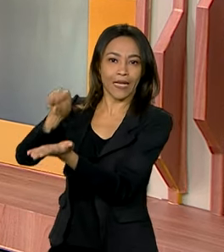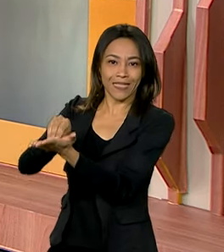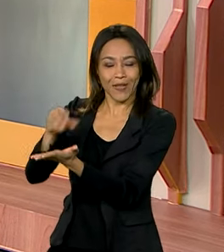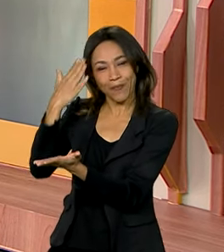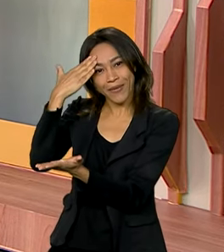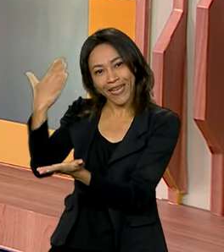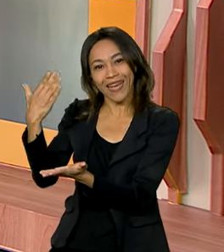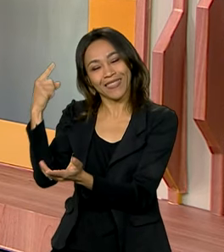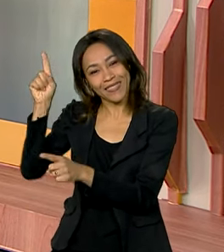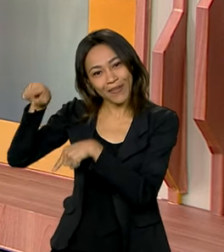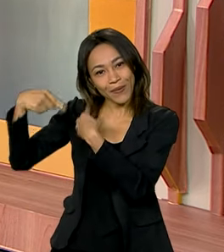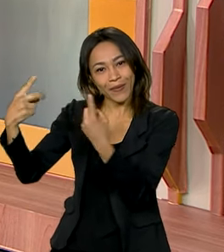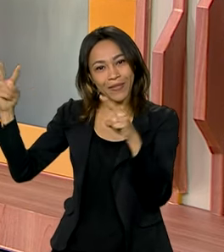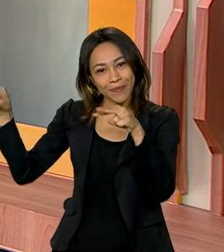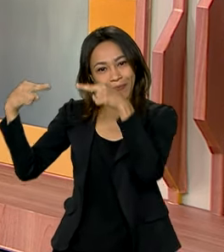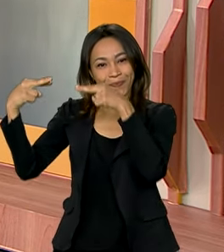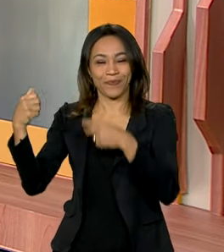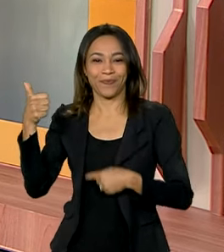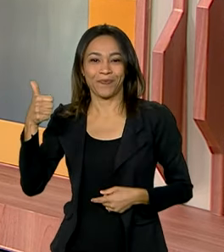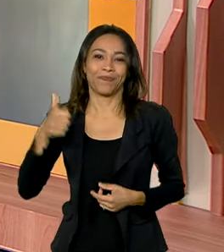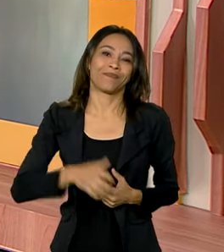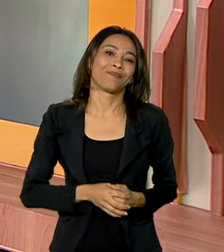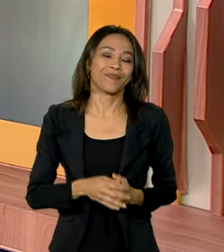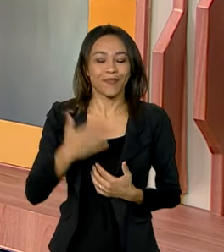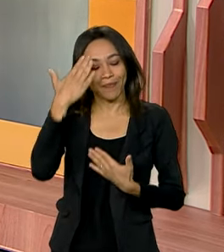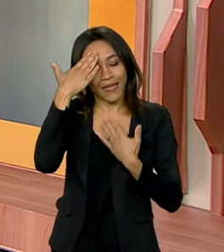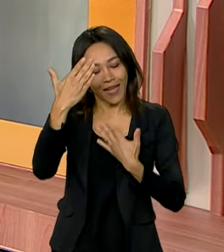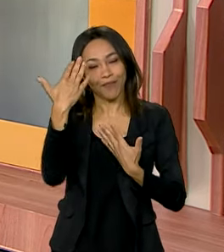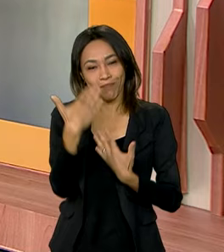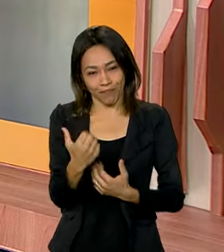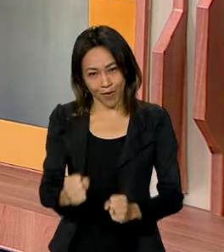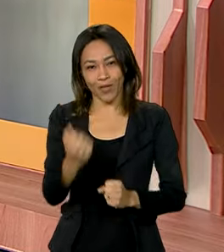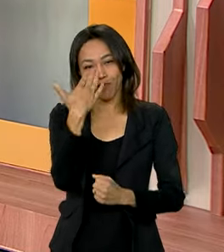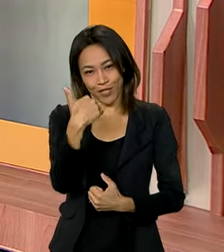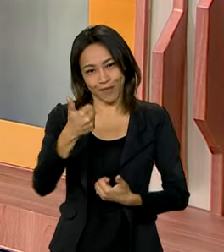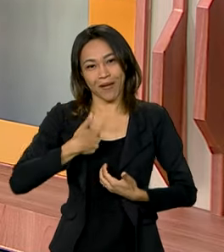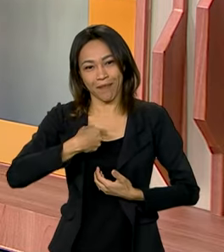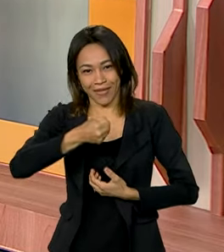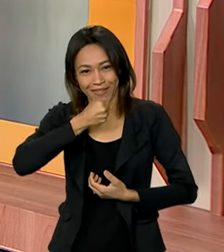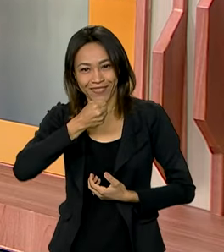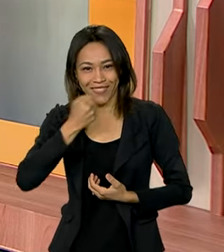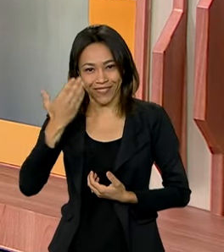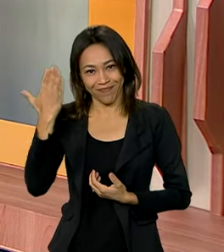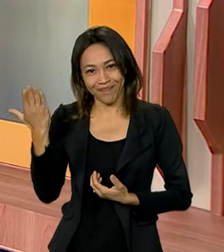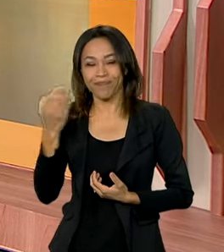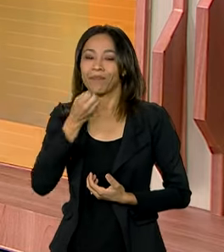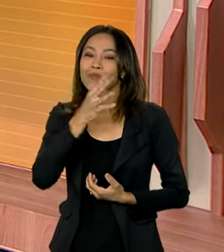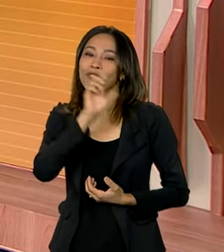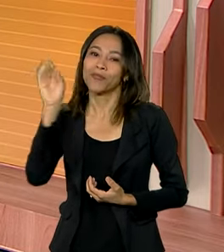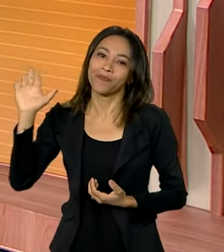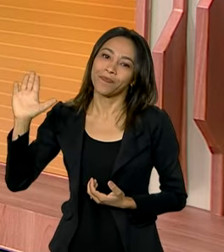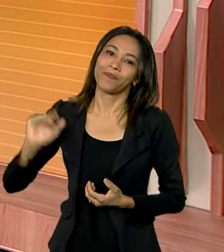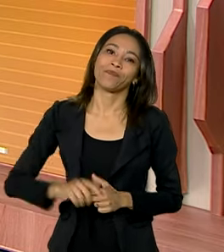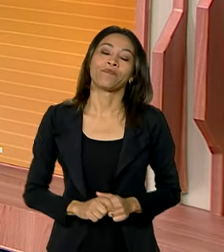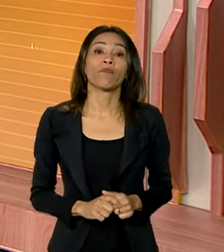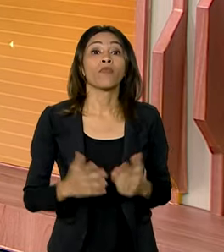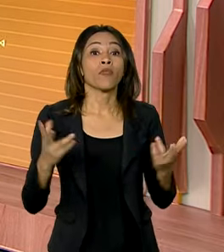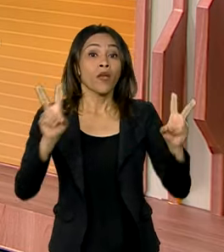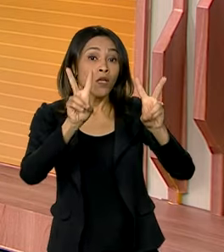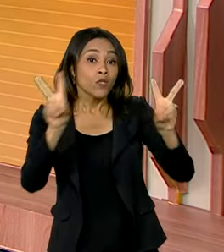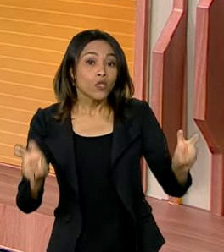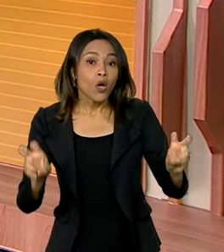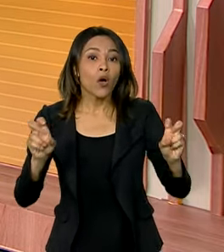o senhor numa próxima oportunidade. Ok, estou sempre disponível para vocês, obrigado. Obrigada, bom dia. E agora a gente vai falar de